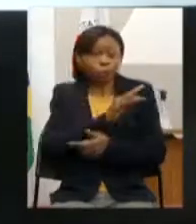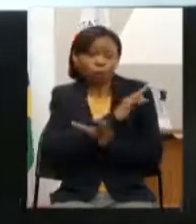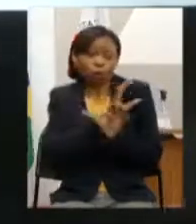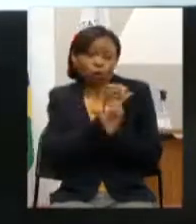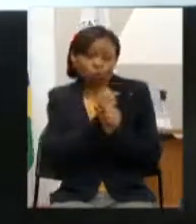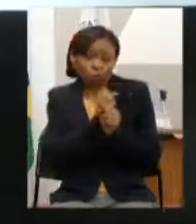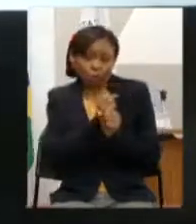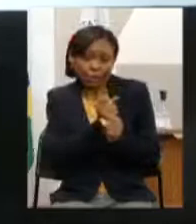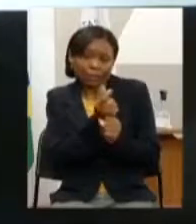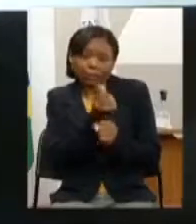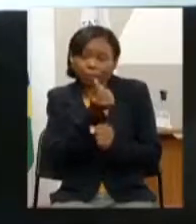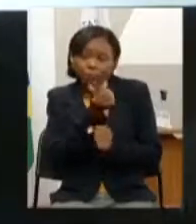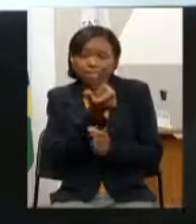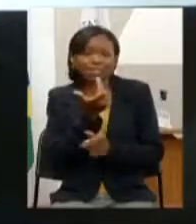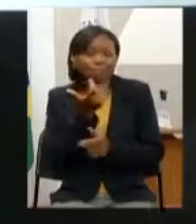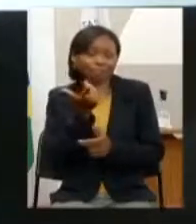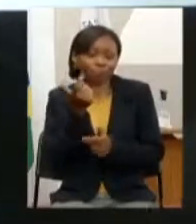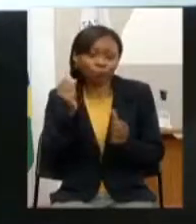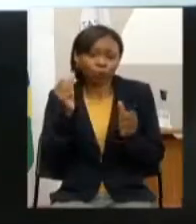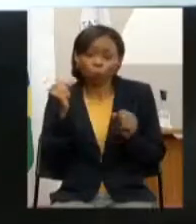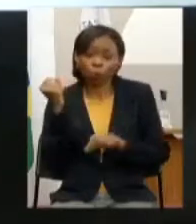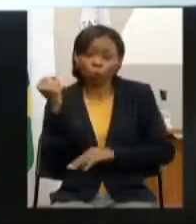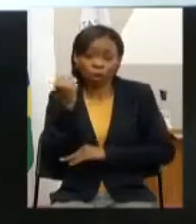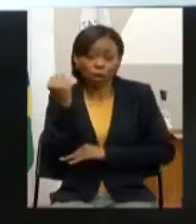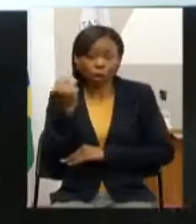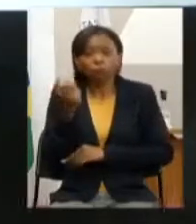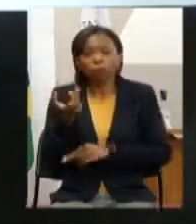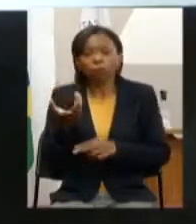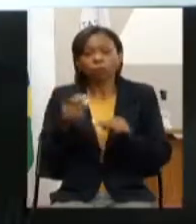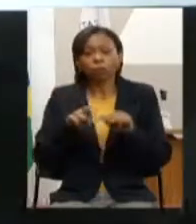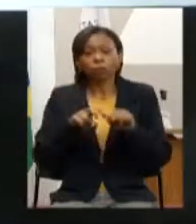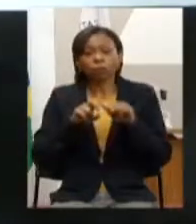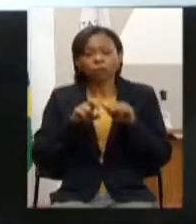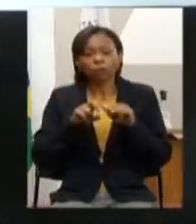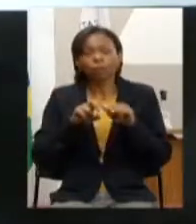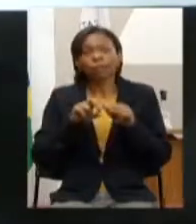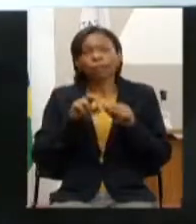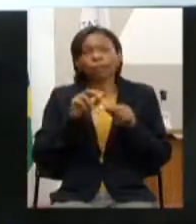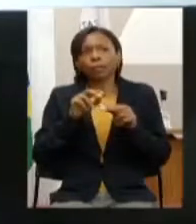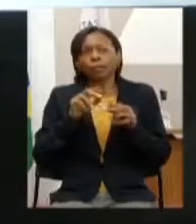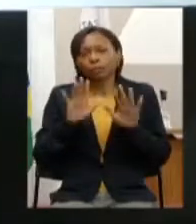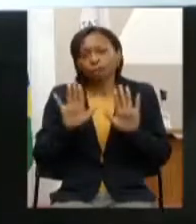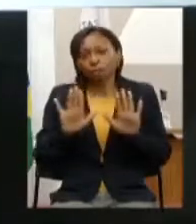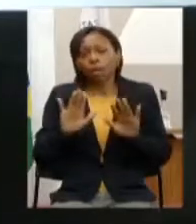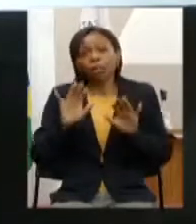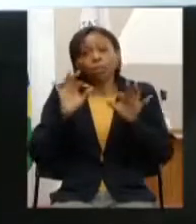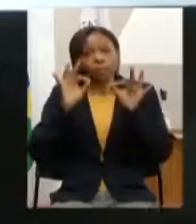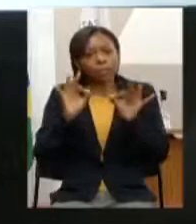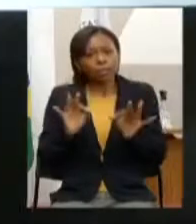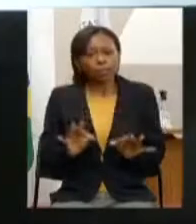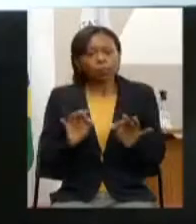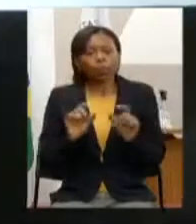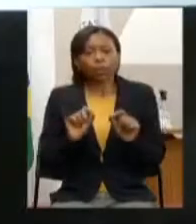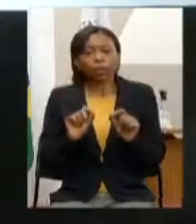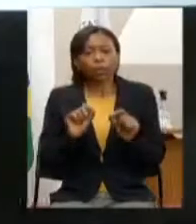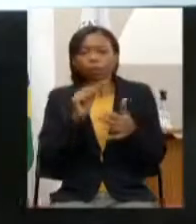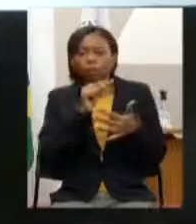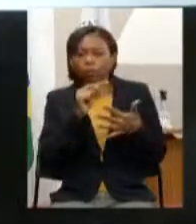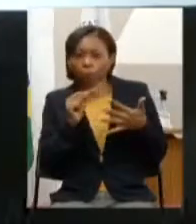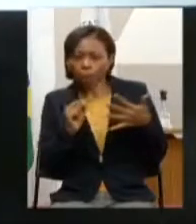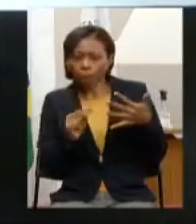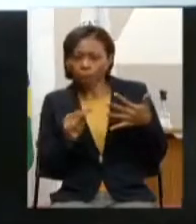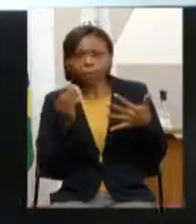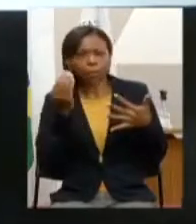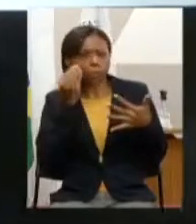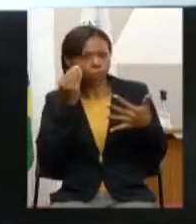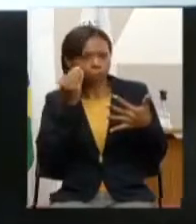então é mais por esse motivo que a gente não consegue atender 100% das demandas mas tenho certeza que aquilo que ficar atendido vai ter